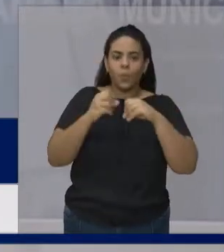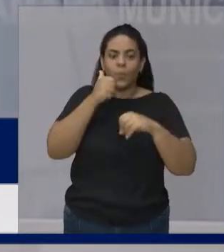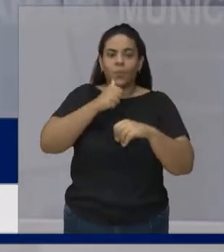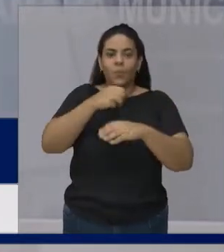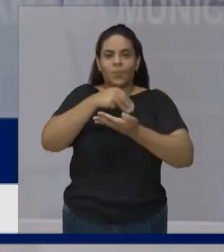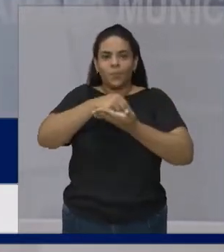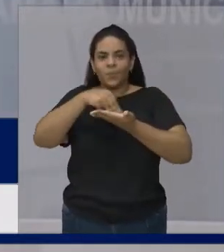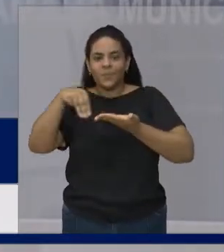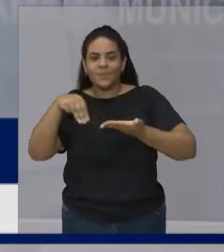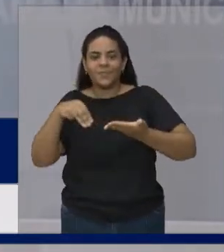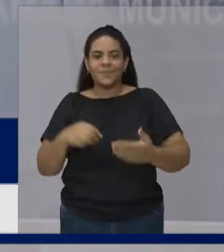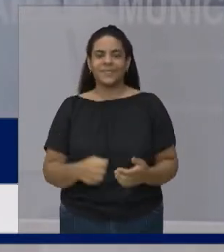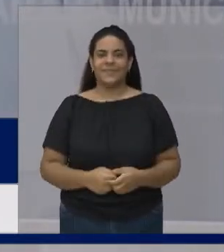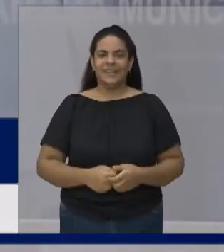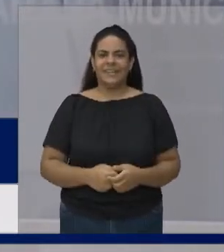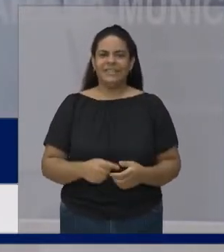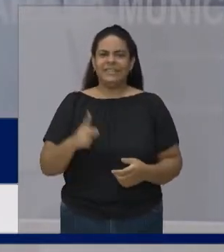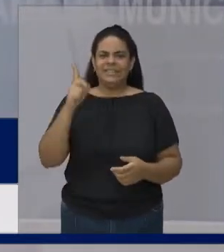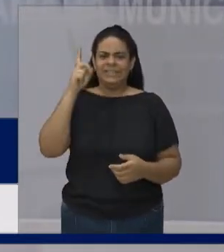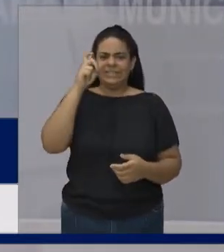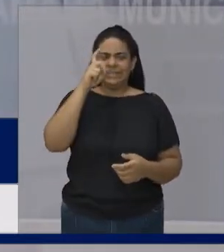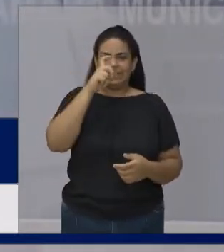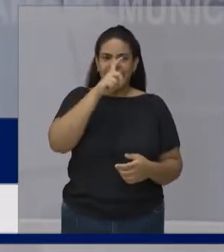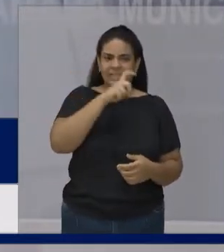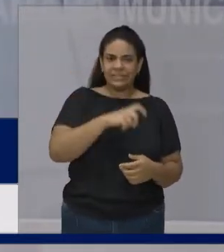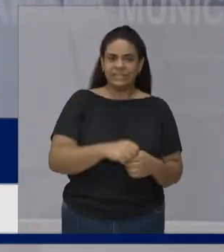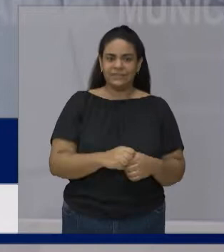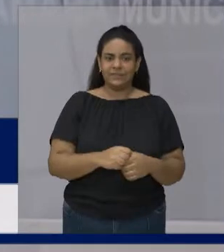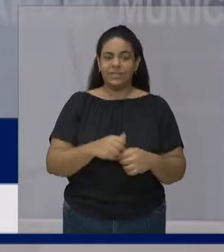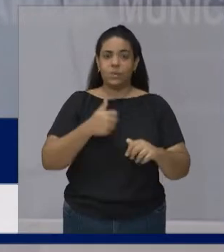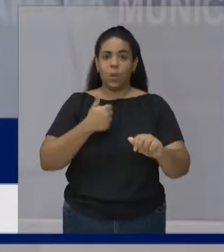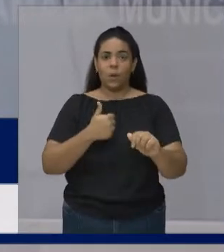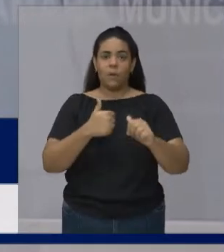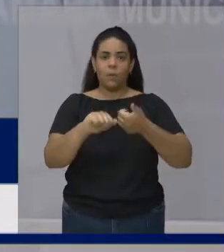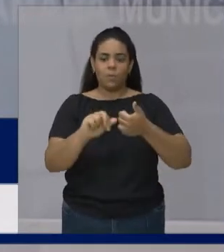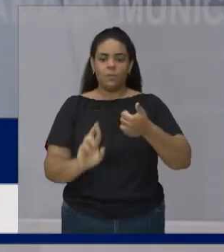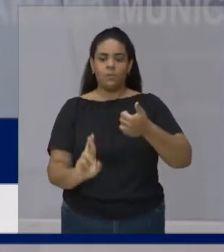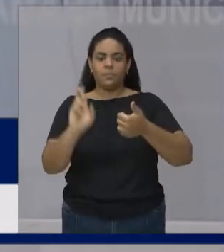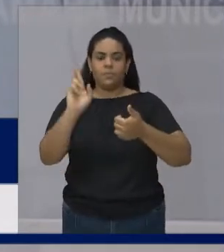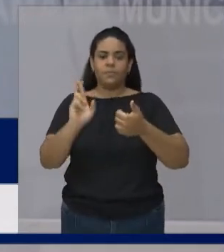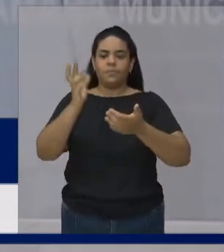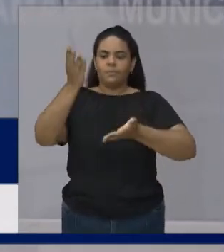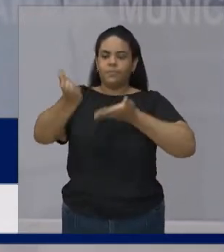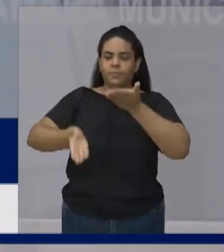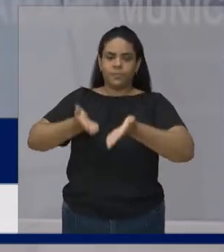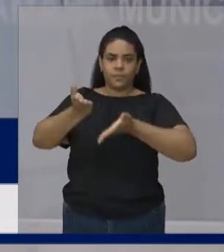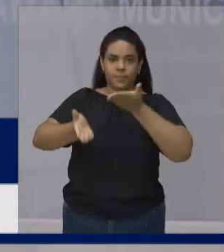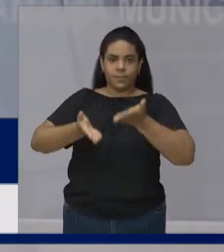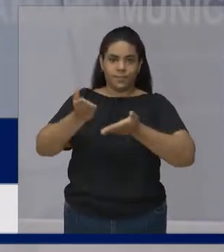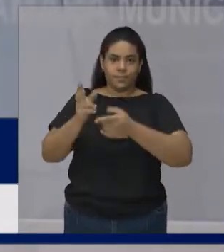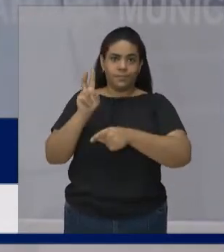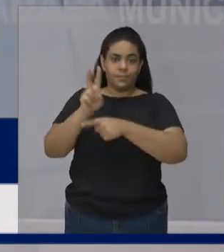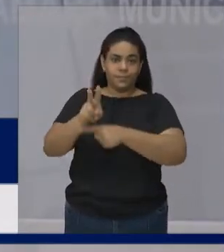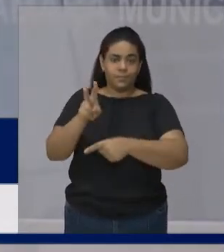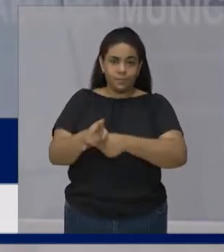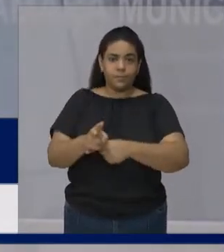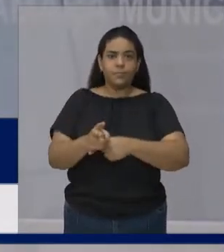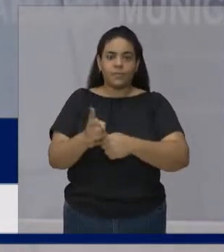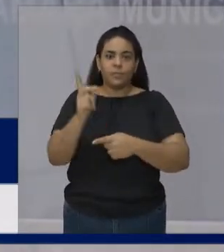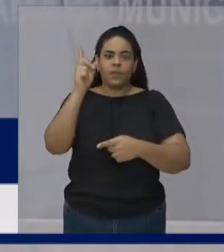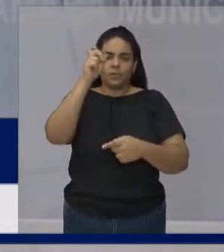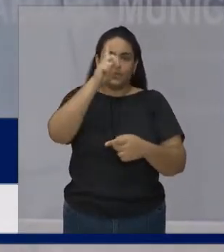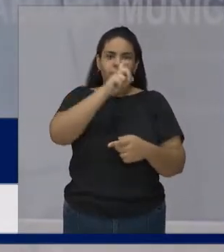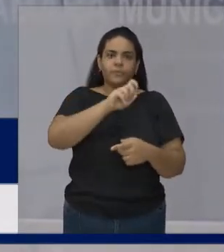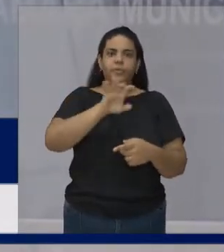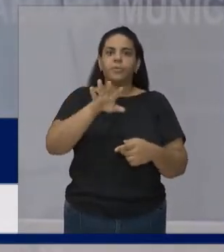Secretária De estar à frente de uma cidade Cuidando do esporte De algo que a gente acredita tanto De algo que realmente fez Uma diferença na nossa vida